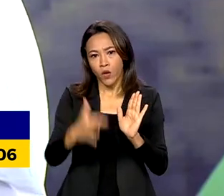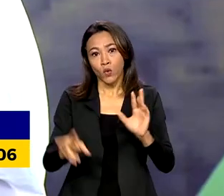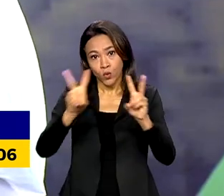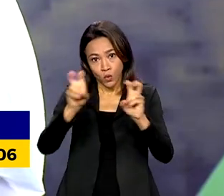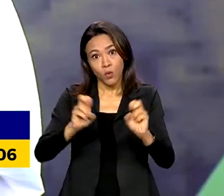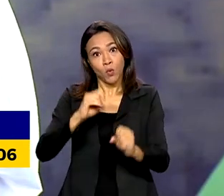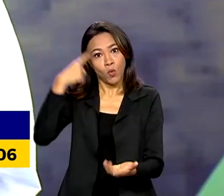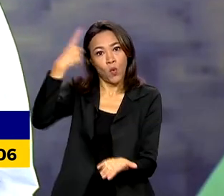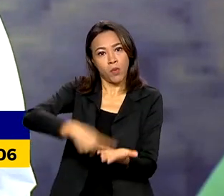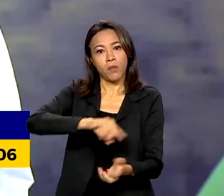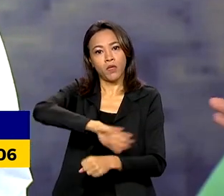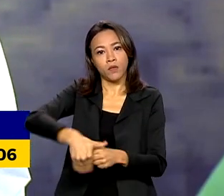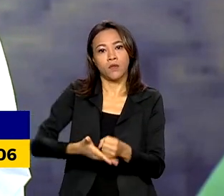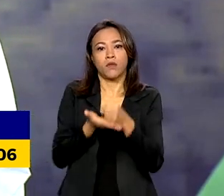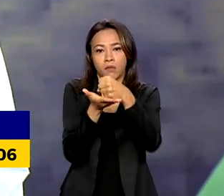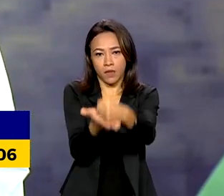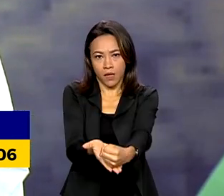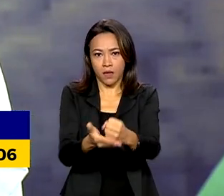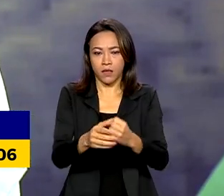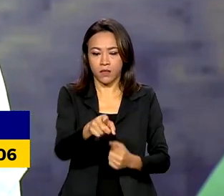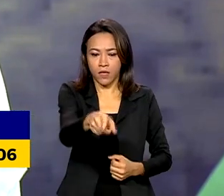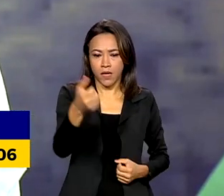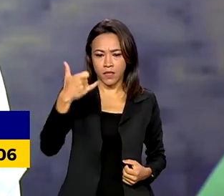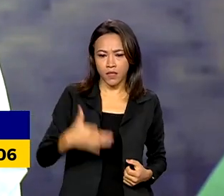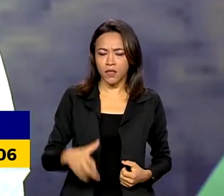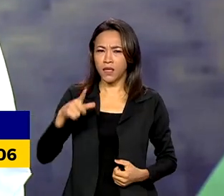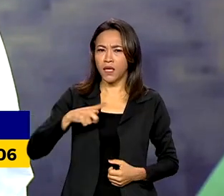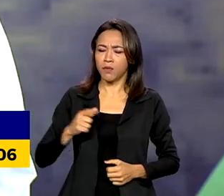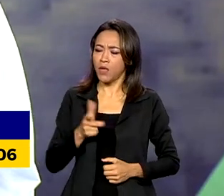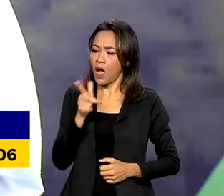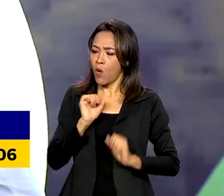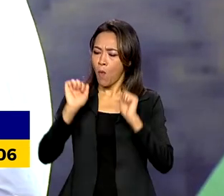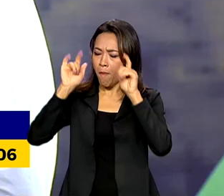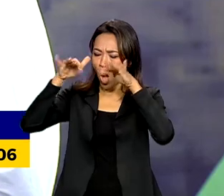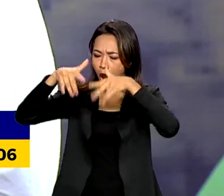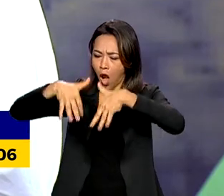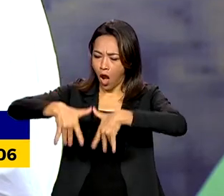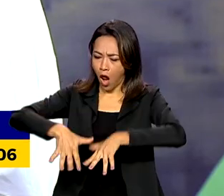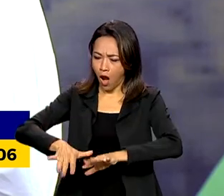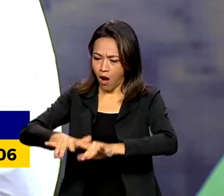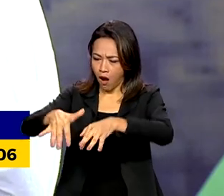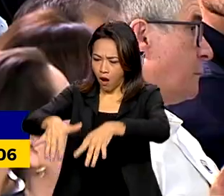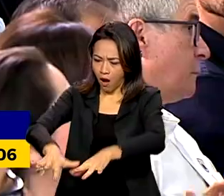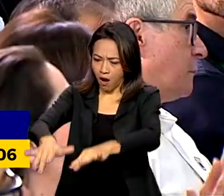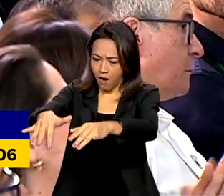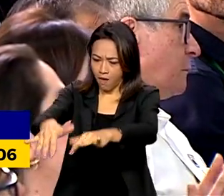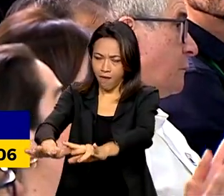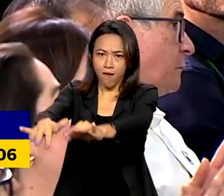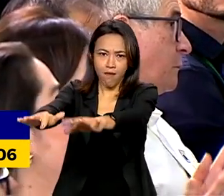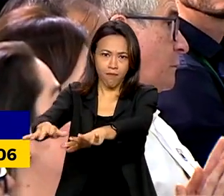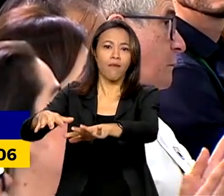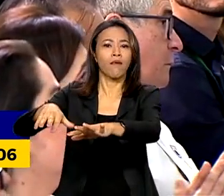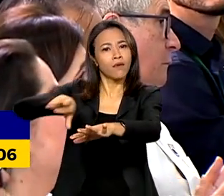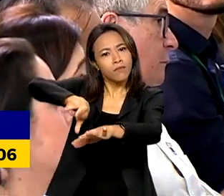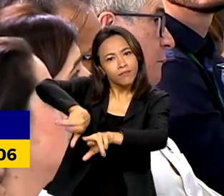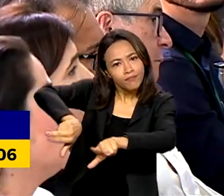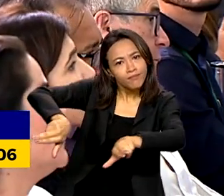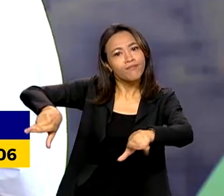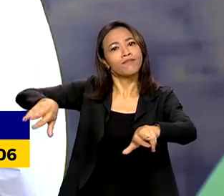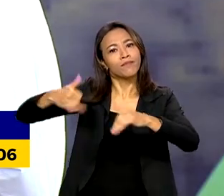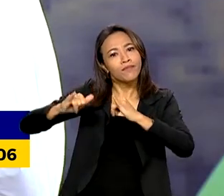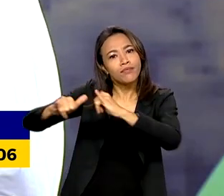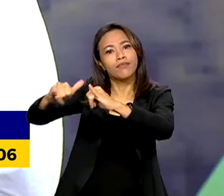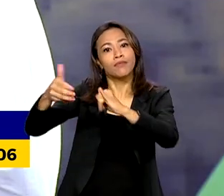Nós temos uma matriz energética limpa, e ela pode ser 100% limpa. Isso é exportar